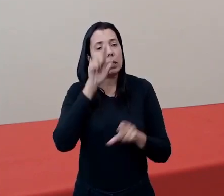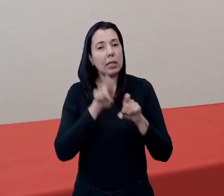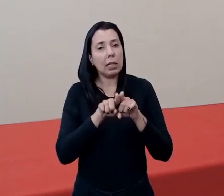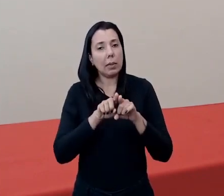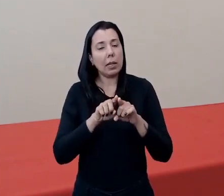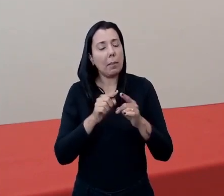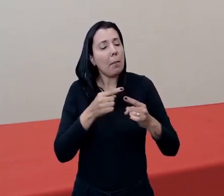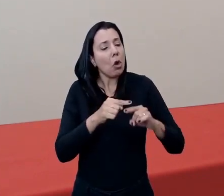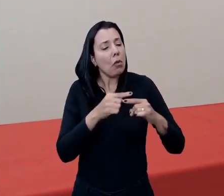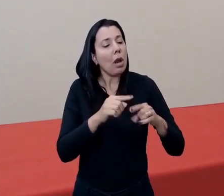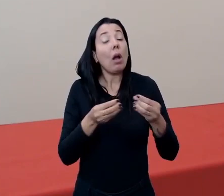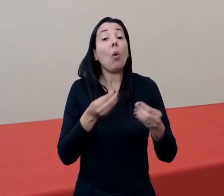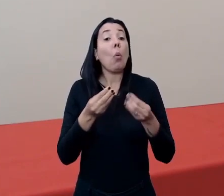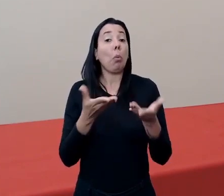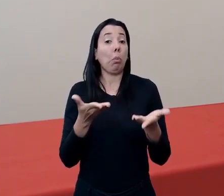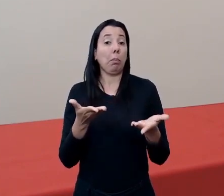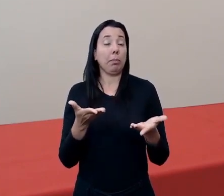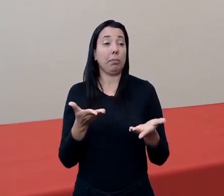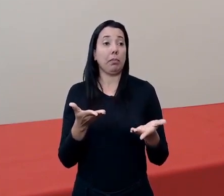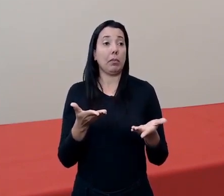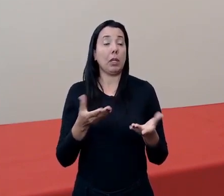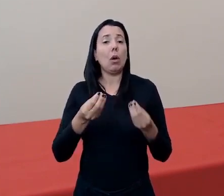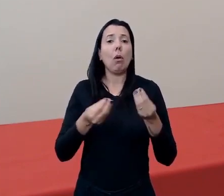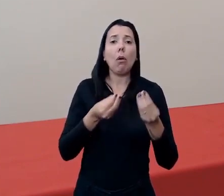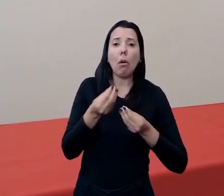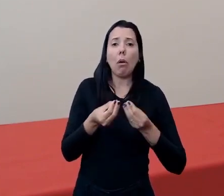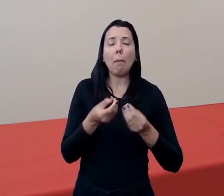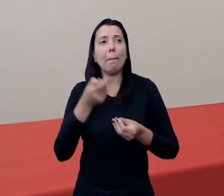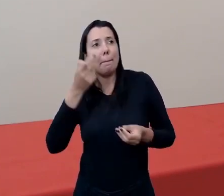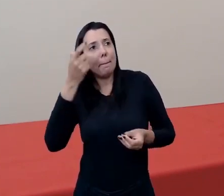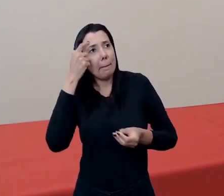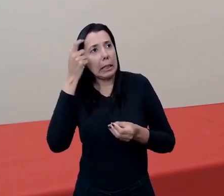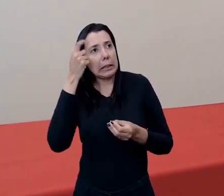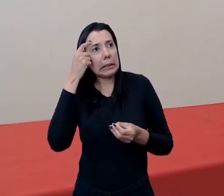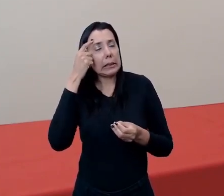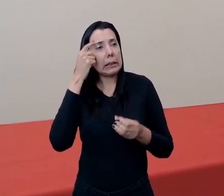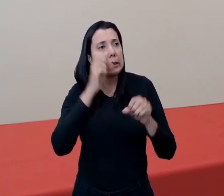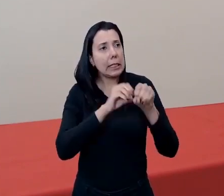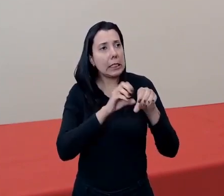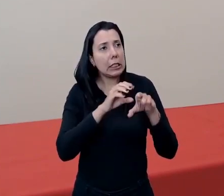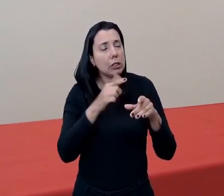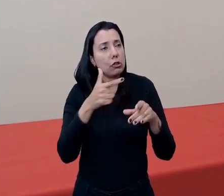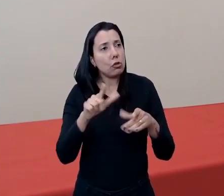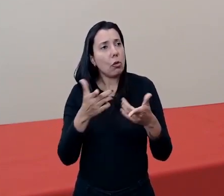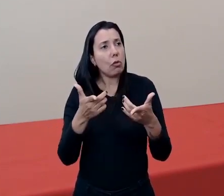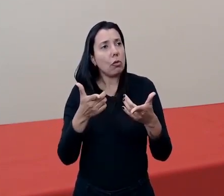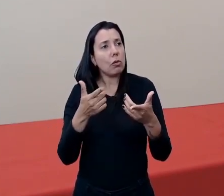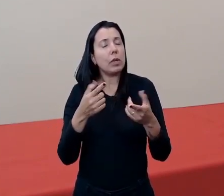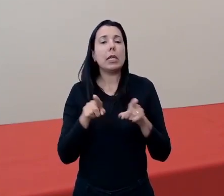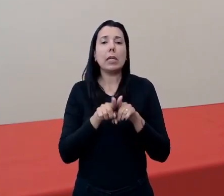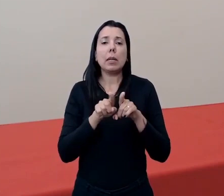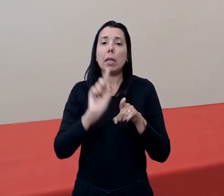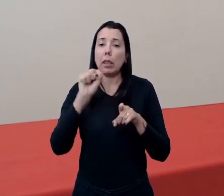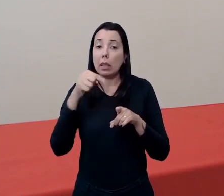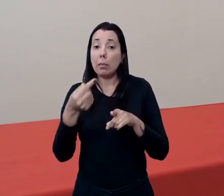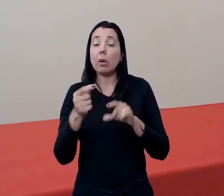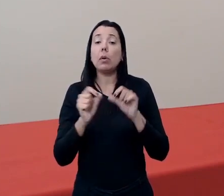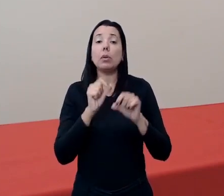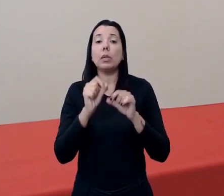veio nos provocar no sentido de como é que a gente repensa a educação. E, logo em seguida, fomos